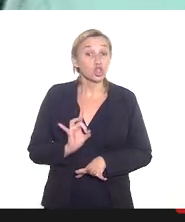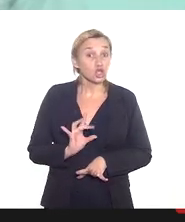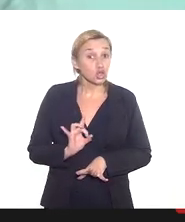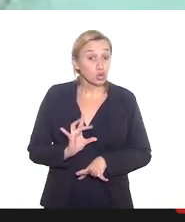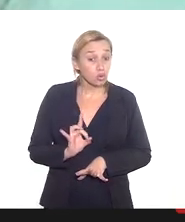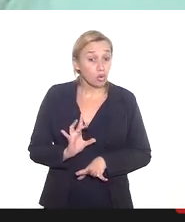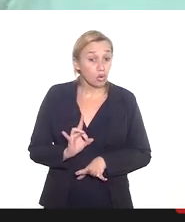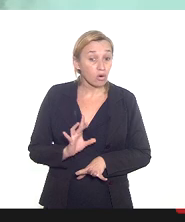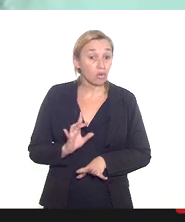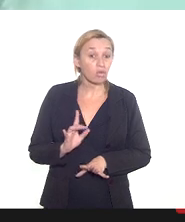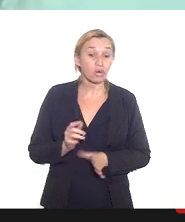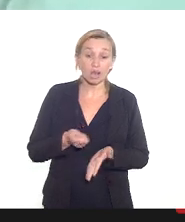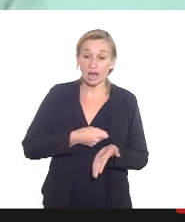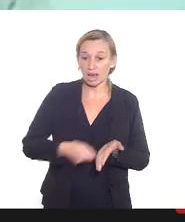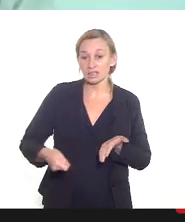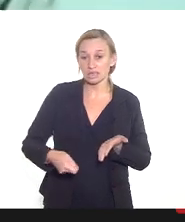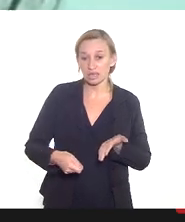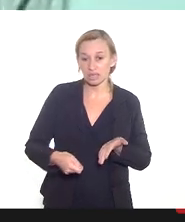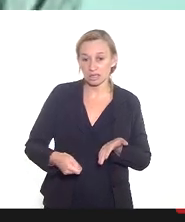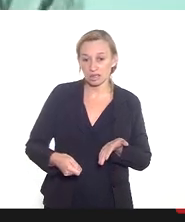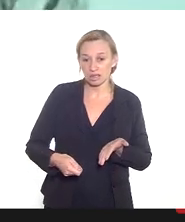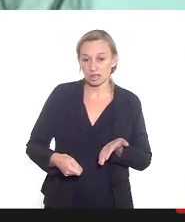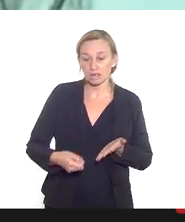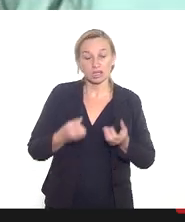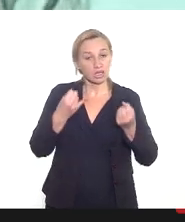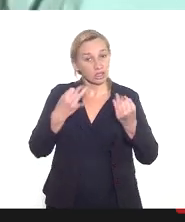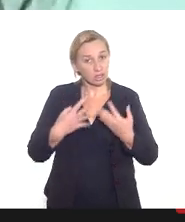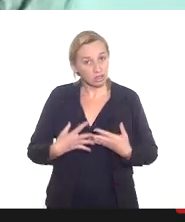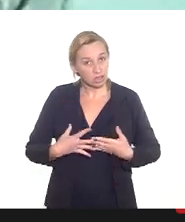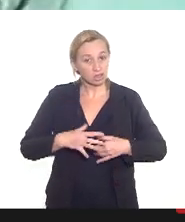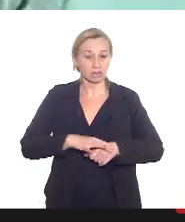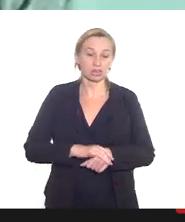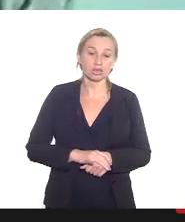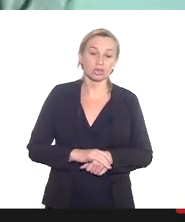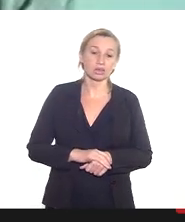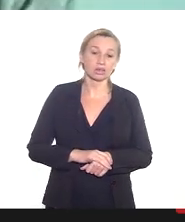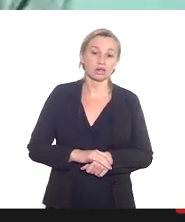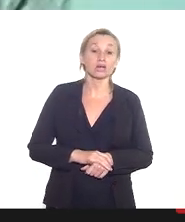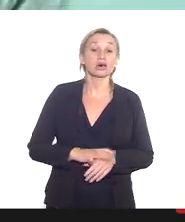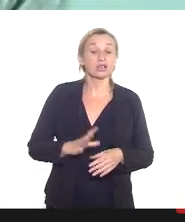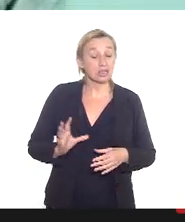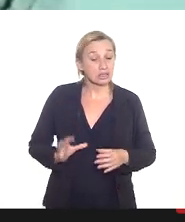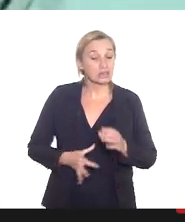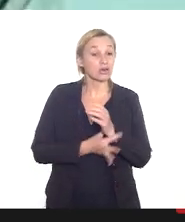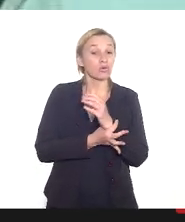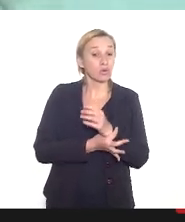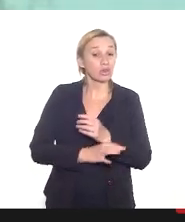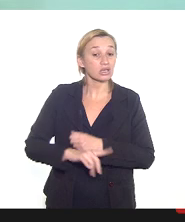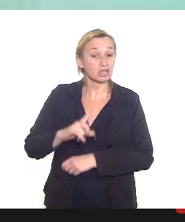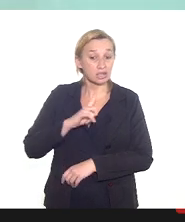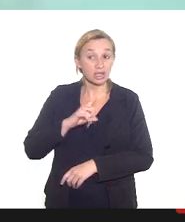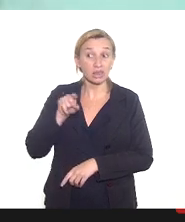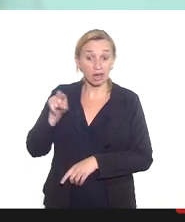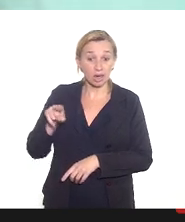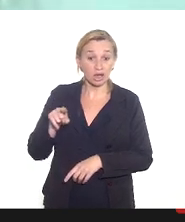fará uma assinatura de termo de esclarecimento que é para assegurá-la de que ela foi